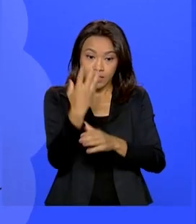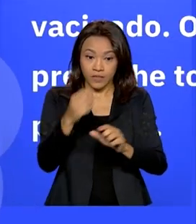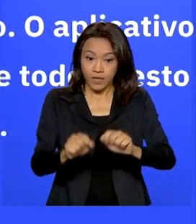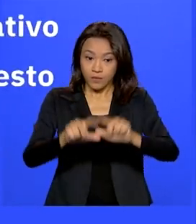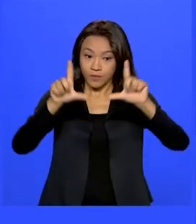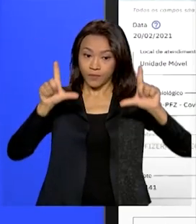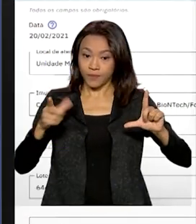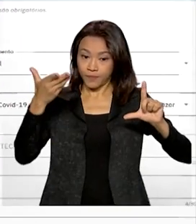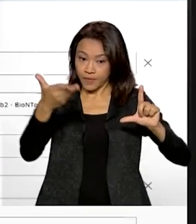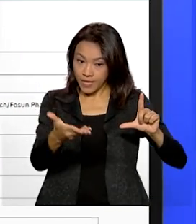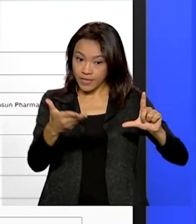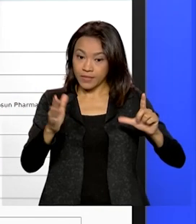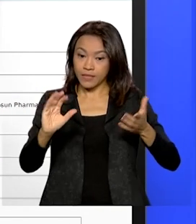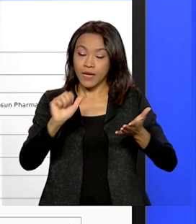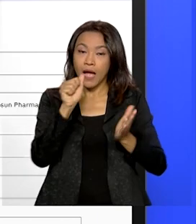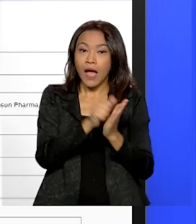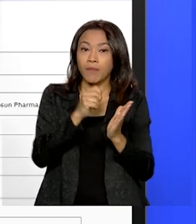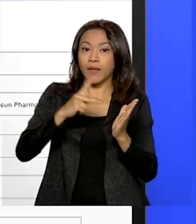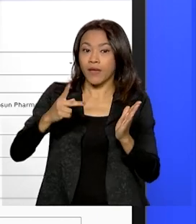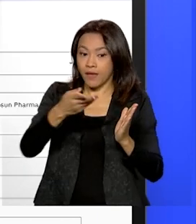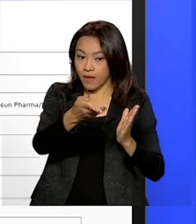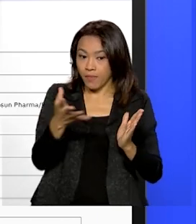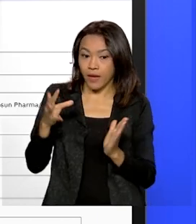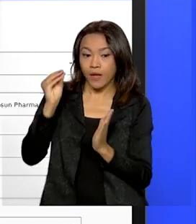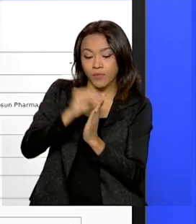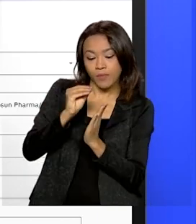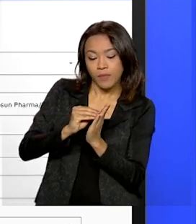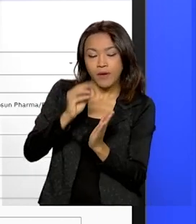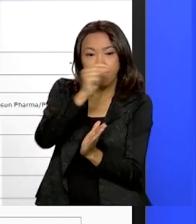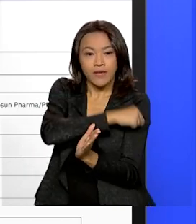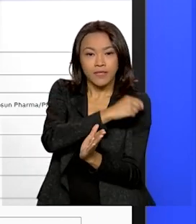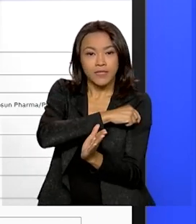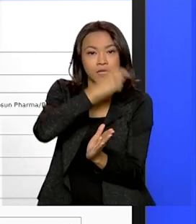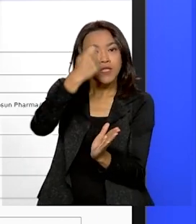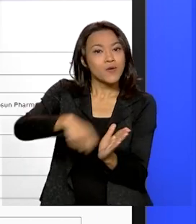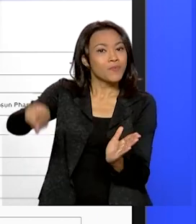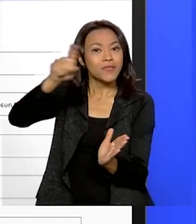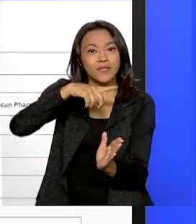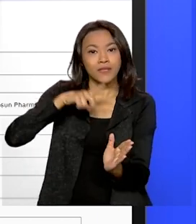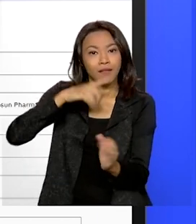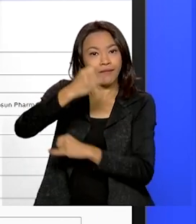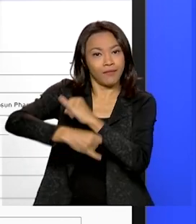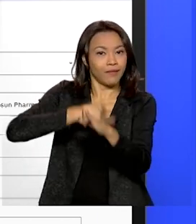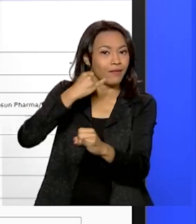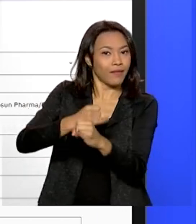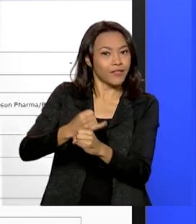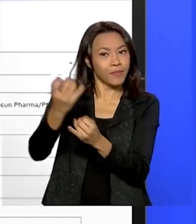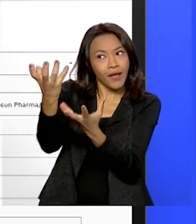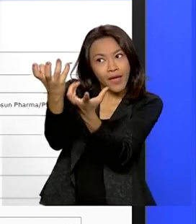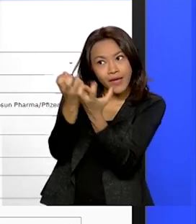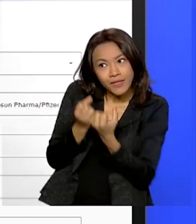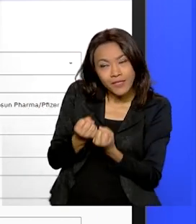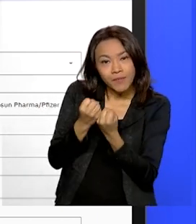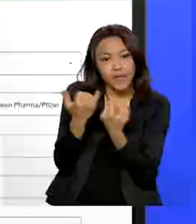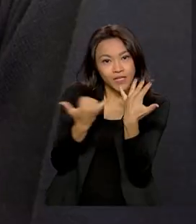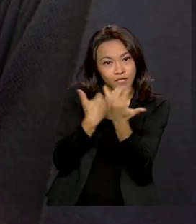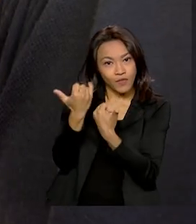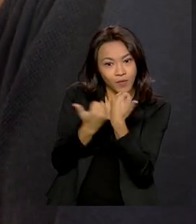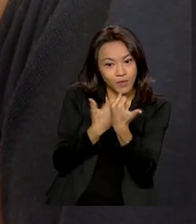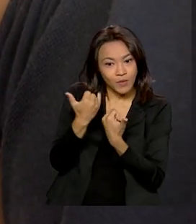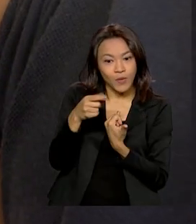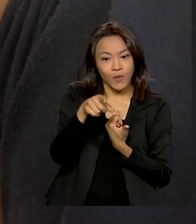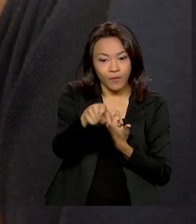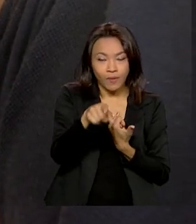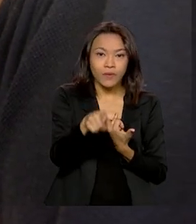O aplicativo para registro de vacinas não precisa de conexão com a internet para receber os dados do imunizante